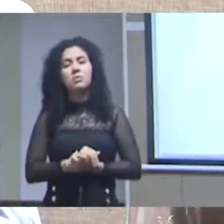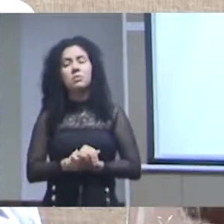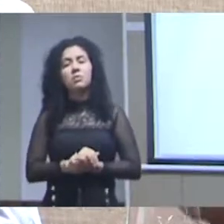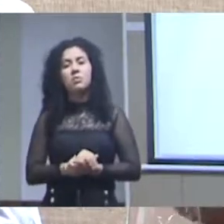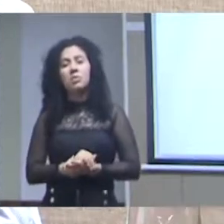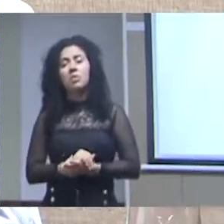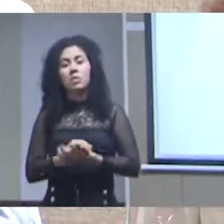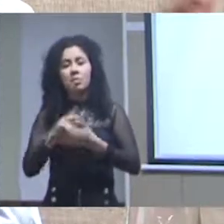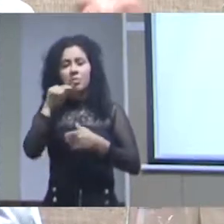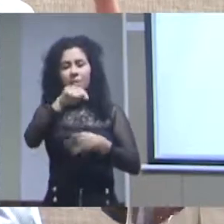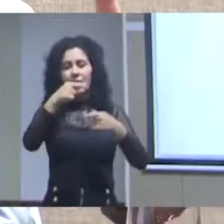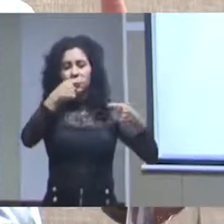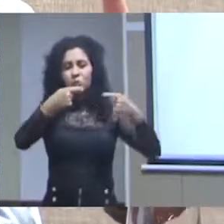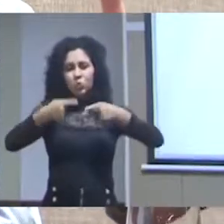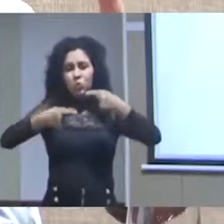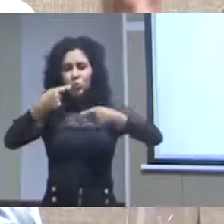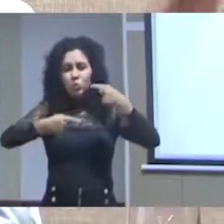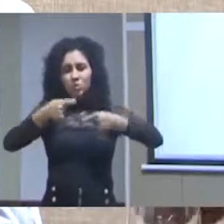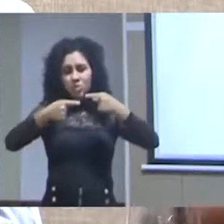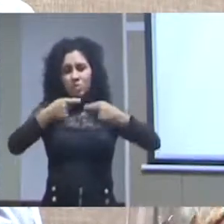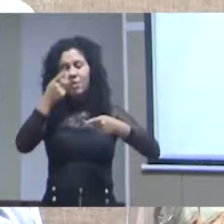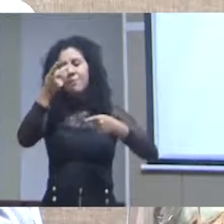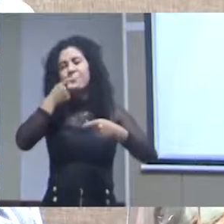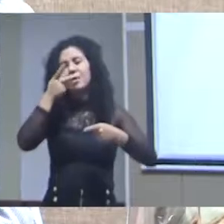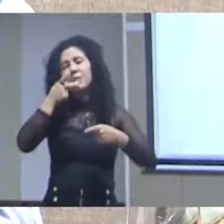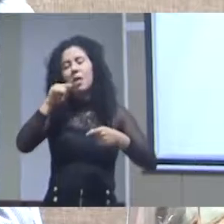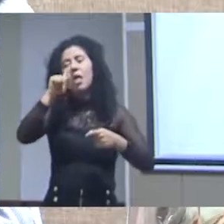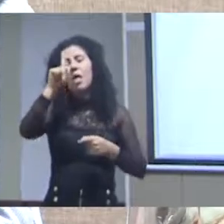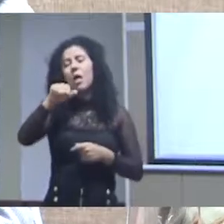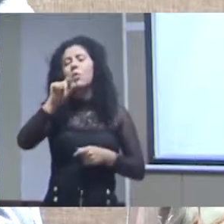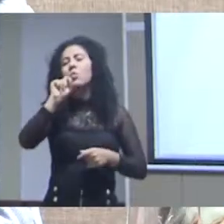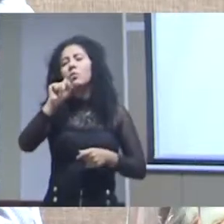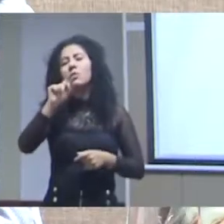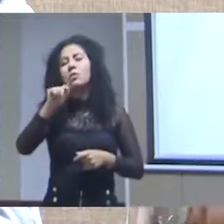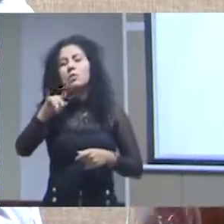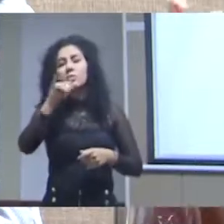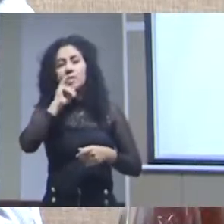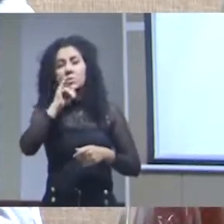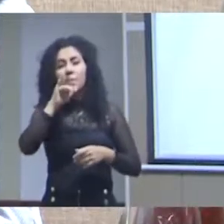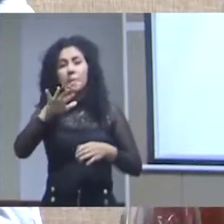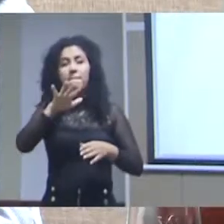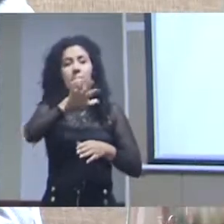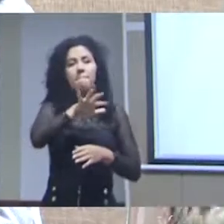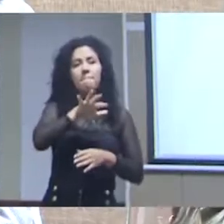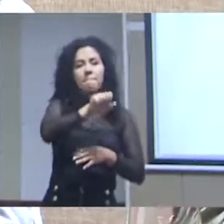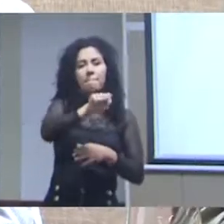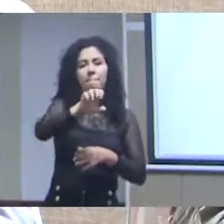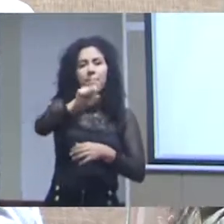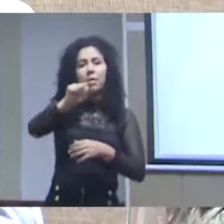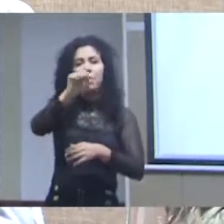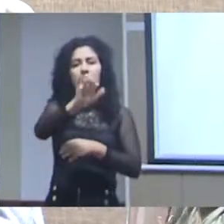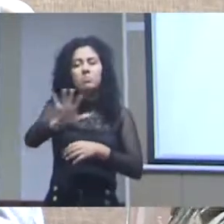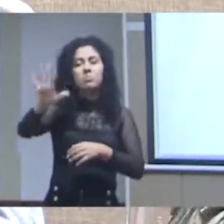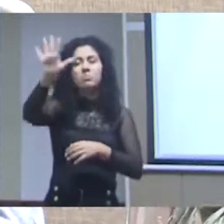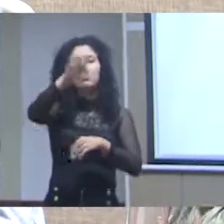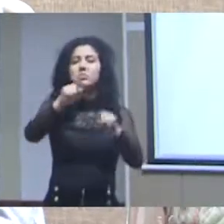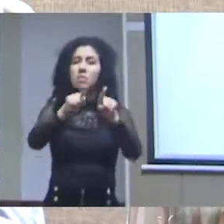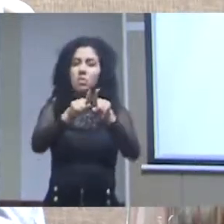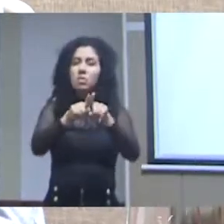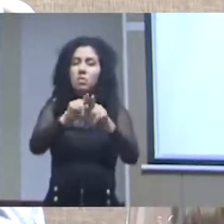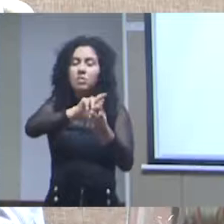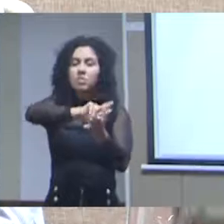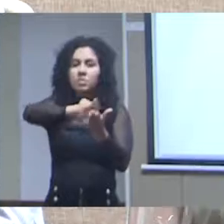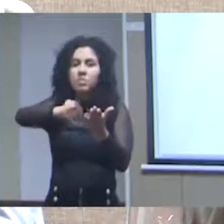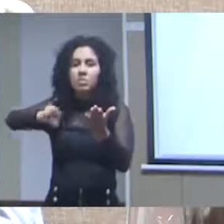nessa discussão com os pares a integração para poder ter cenários globais da conservação da biodiversidade